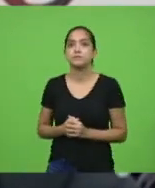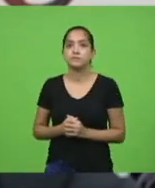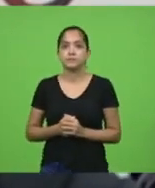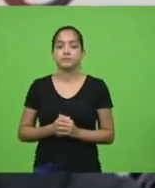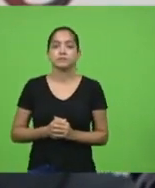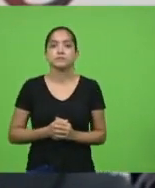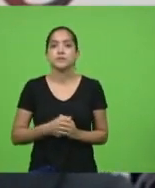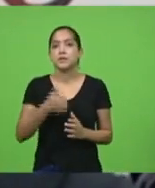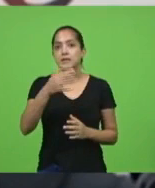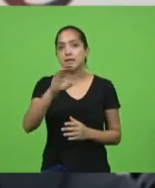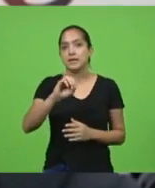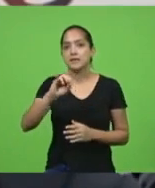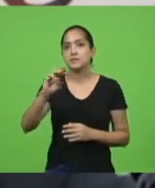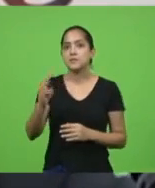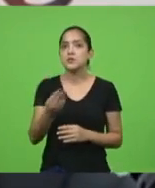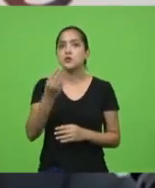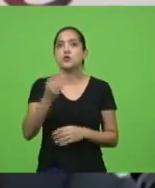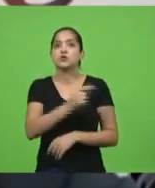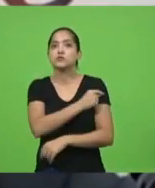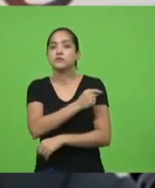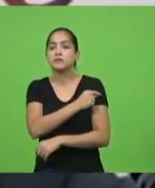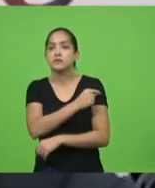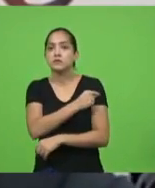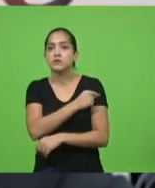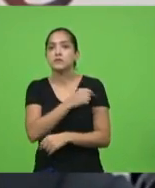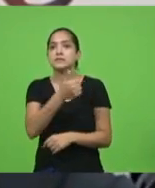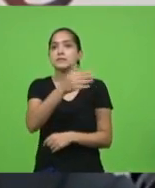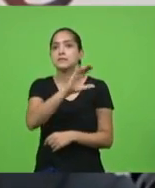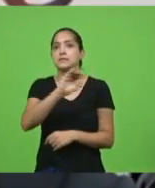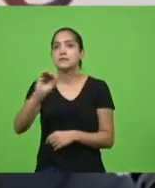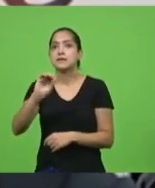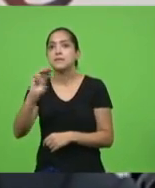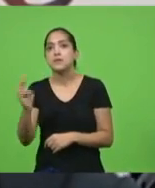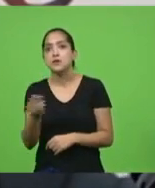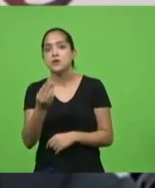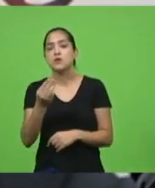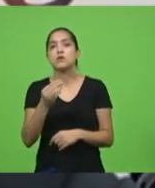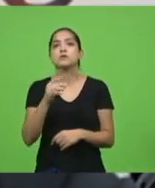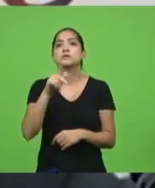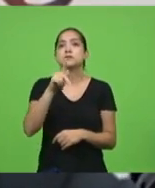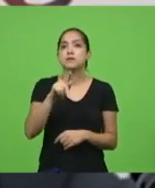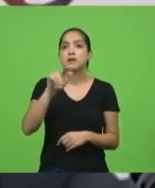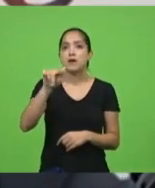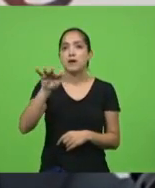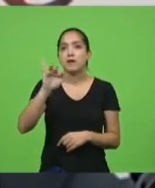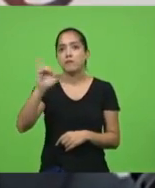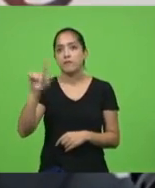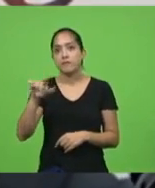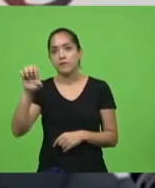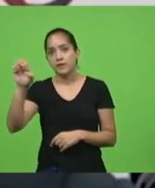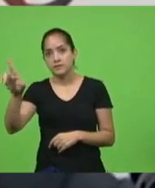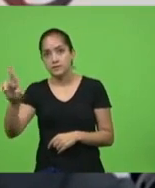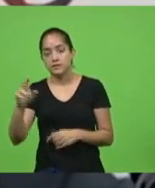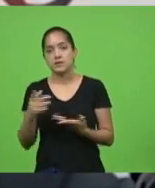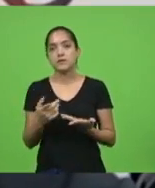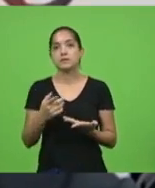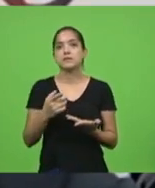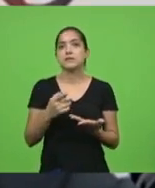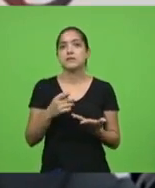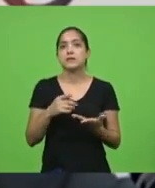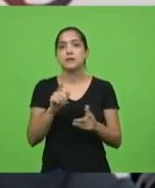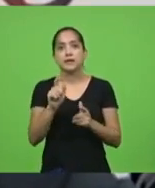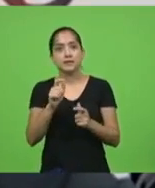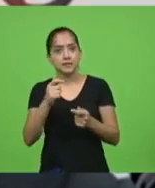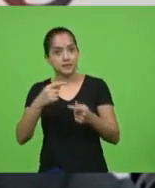milhões da Sputnik, 100 milhões da Pfizer, 38 milhões da agência e ainda está em tratativa mais